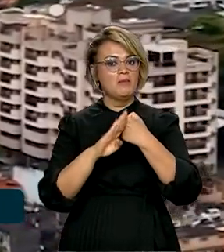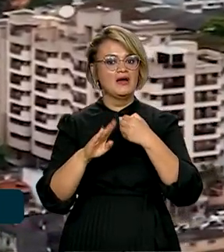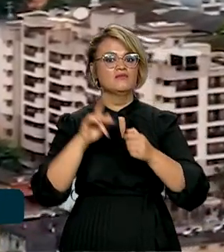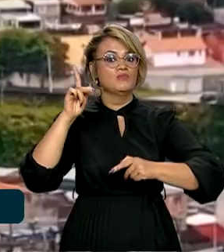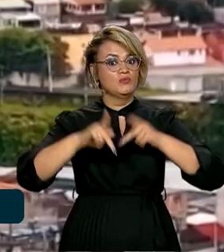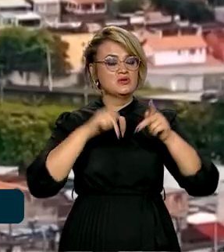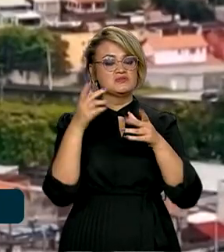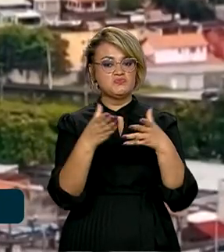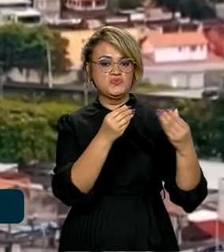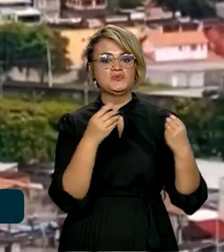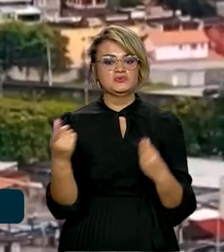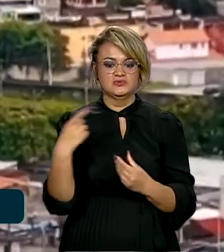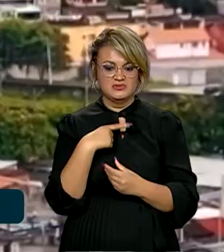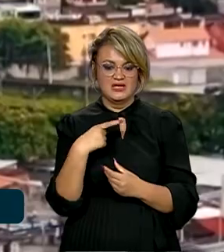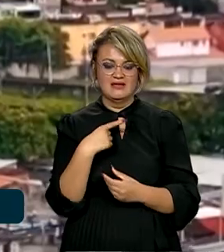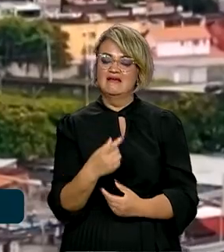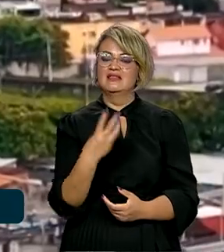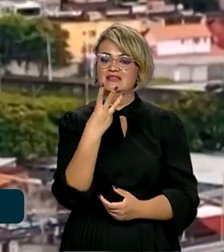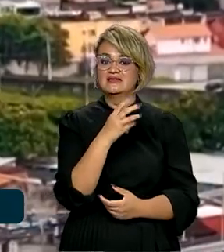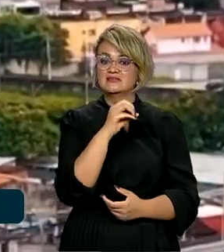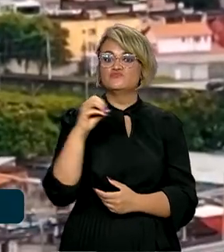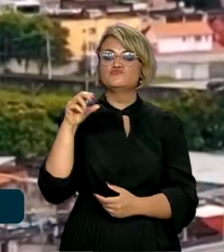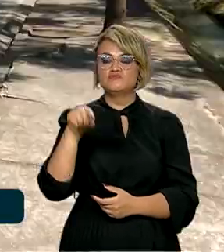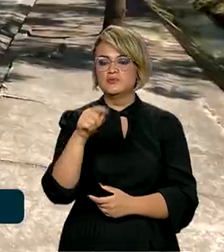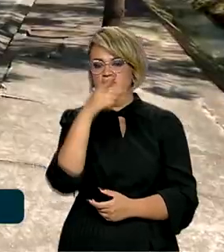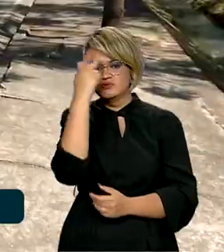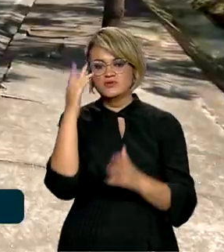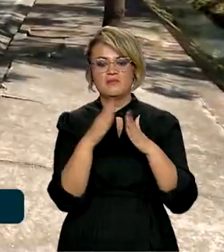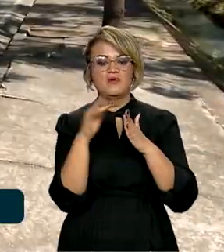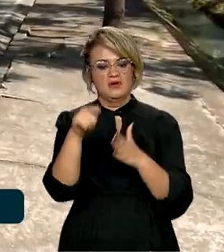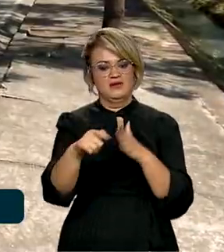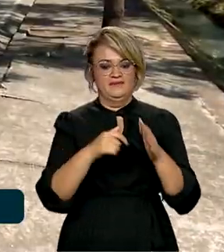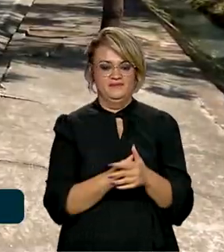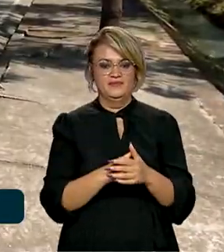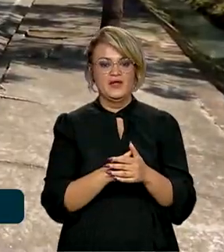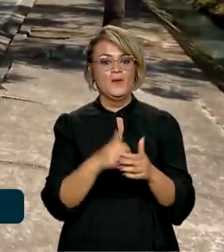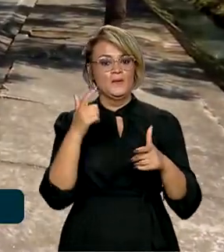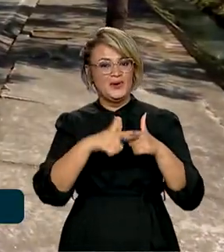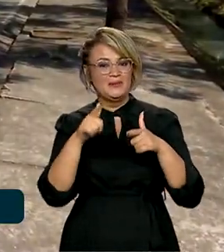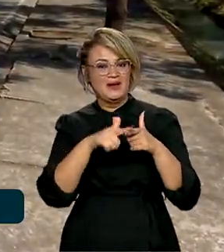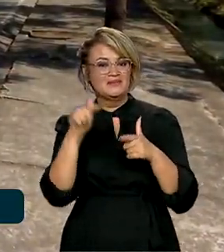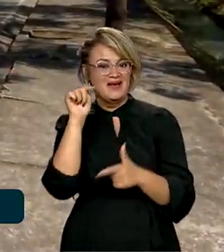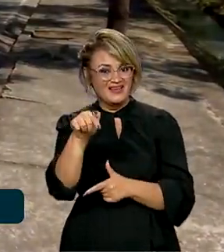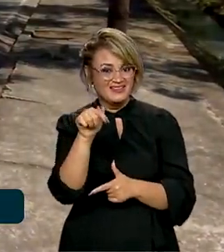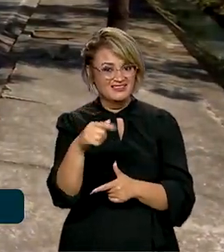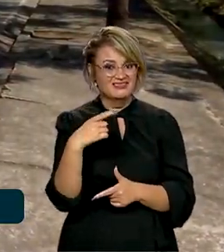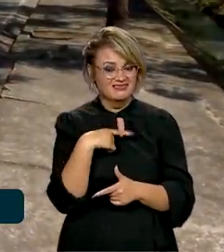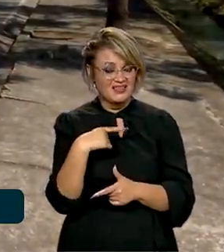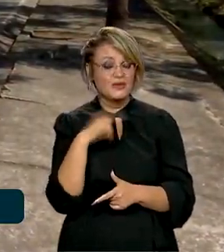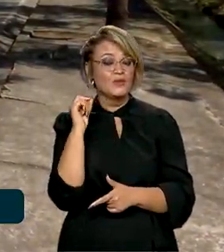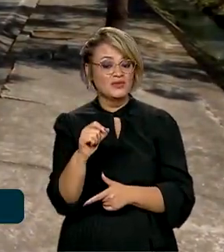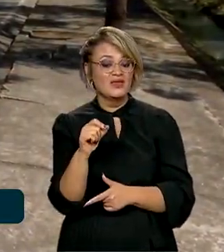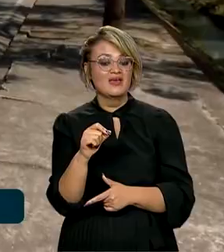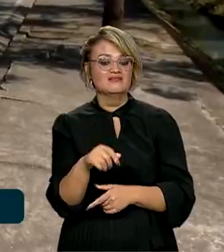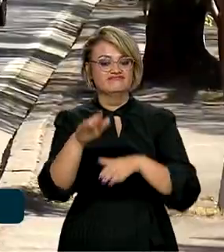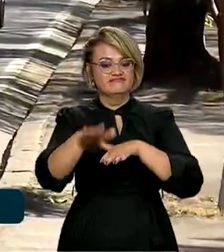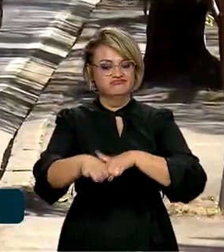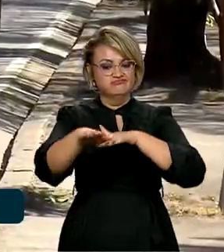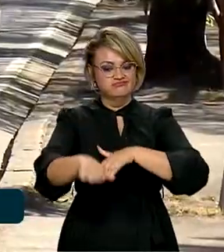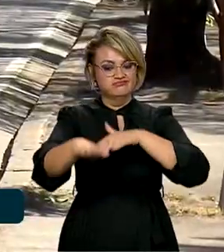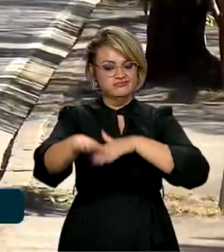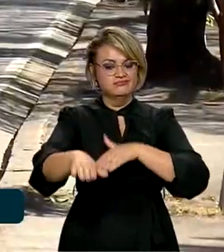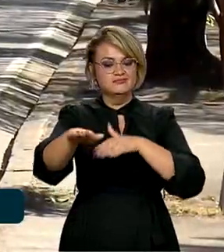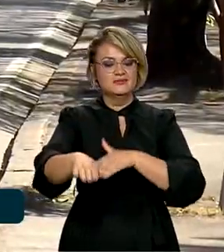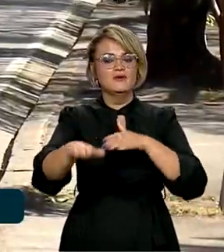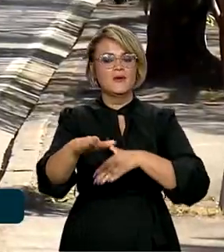populoso do Brasil. São mais de 300 mil habitantes. Um dos grandes problemas enfrentados pelos moradores é o trânsito. Nos